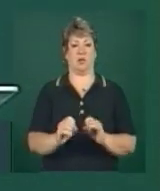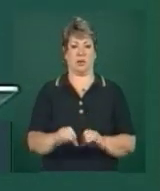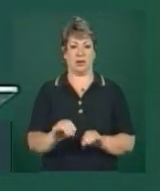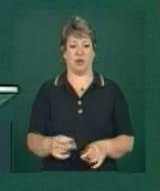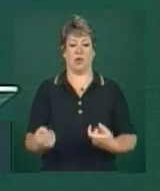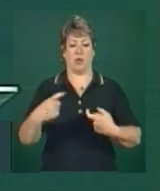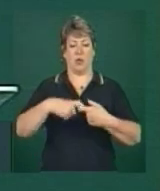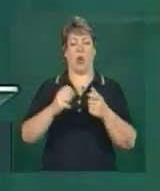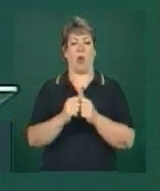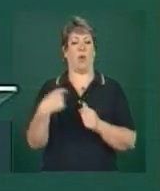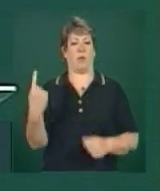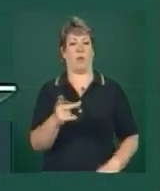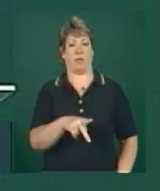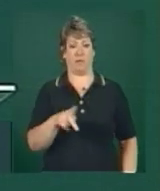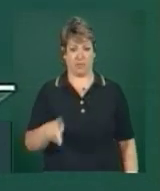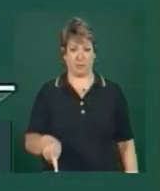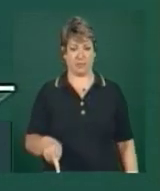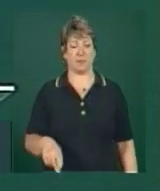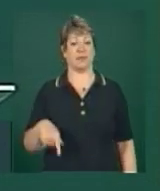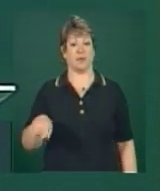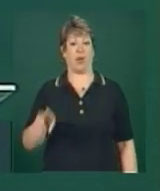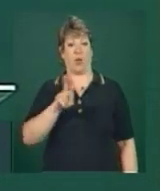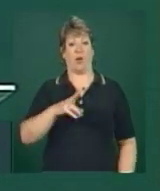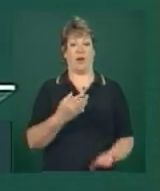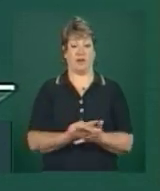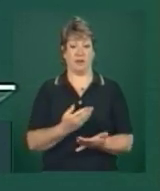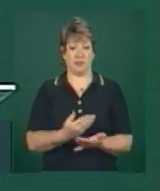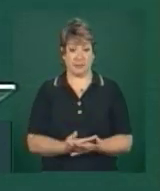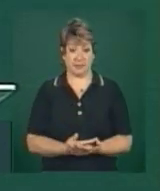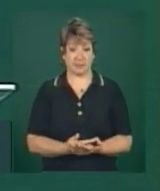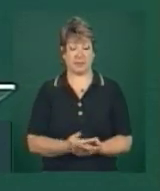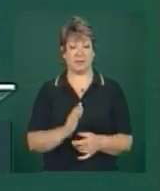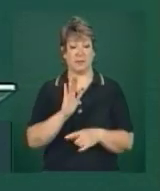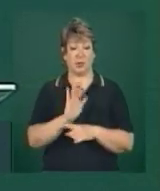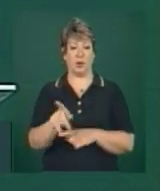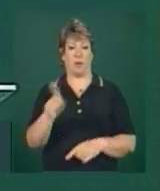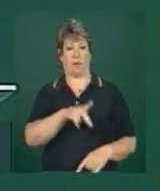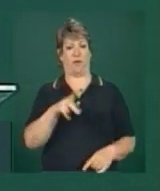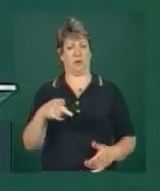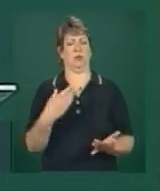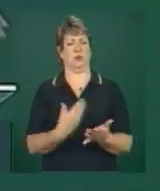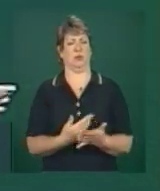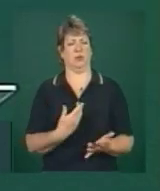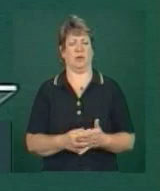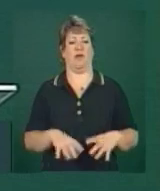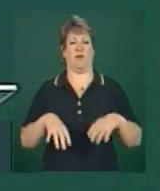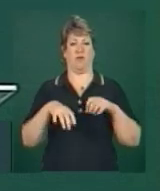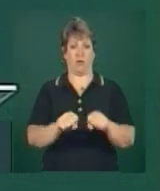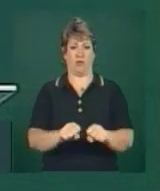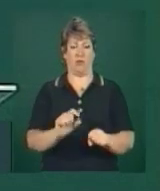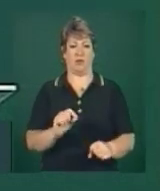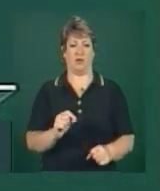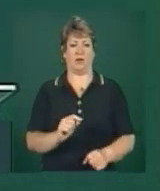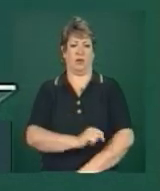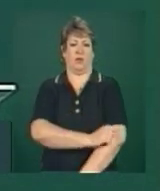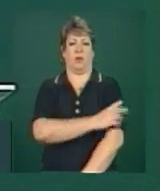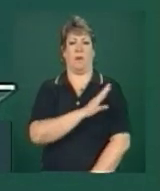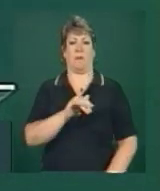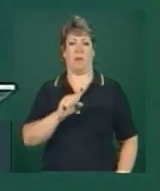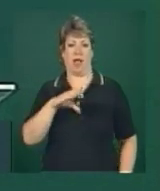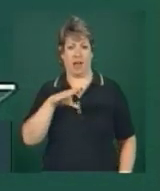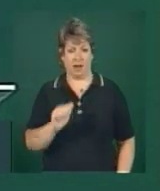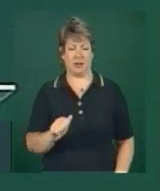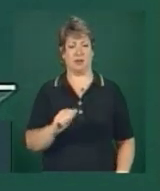professores. A universidade forma o professor da educação básica, forma a